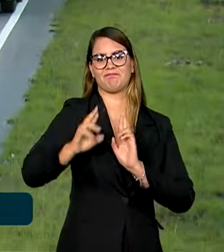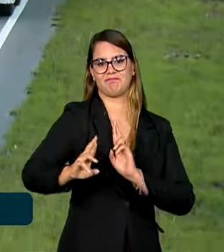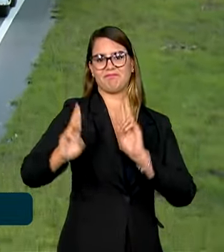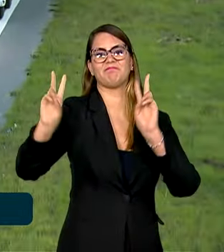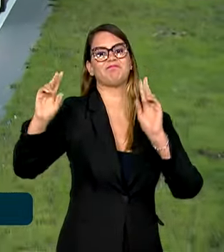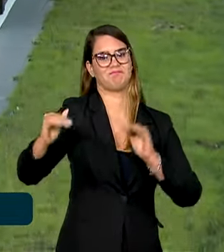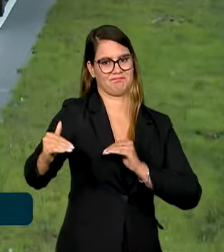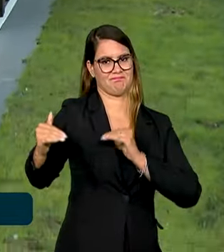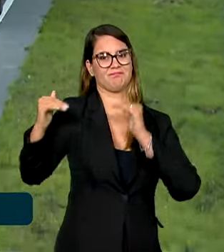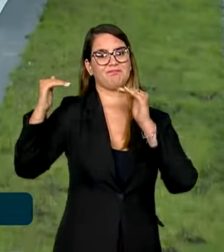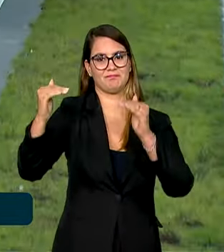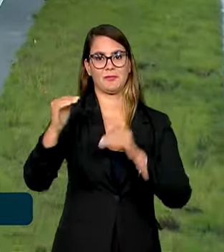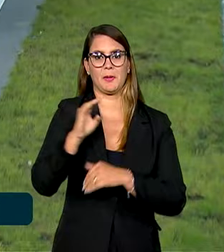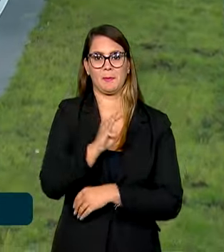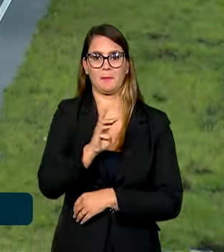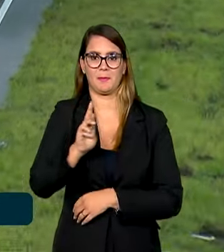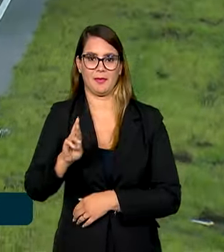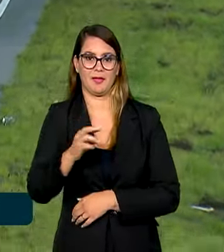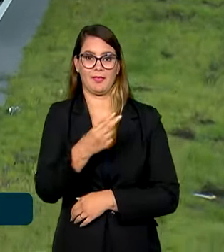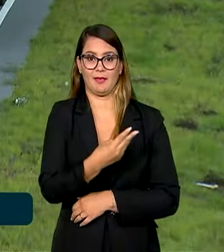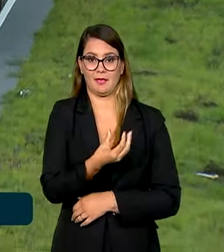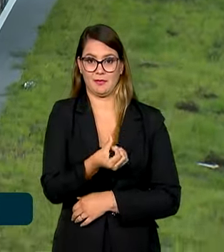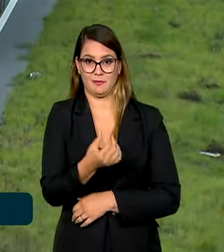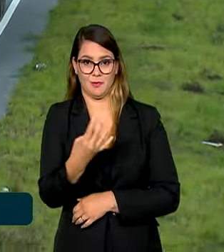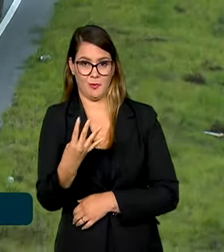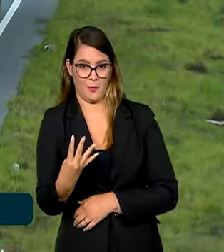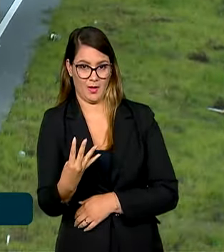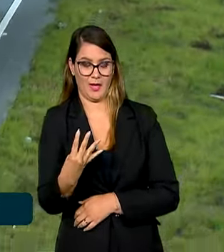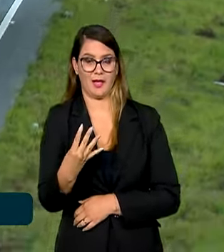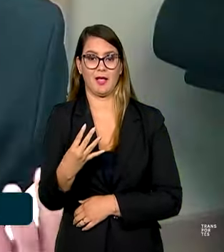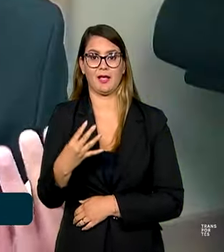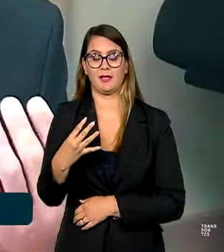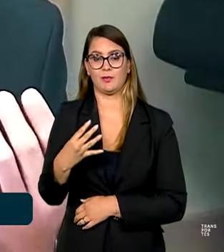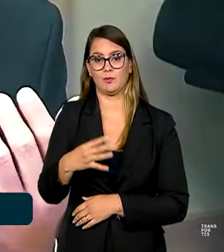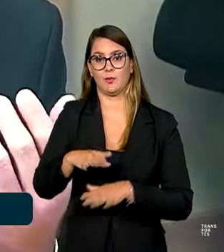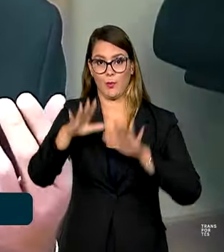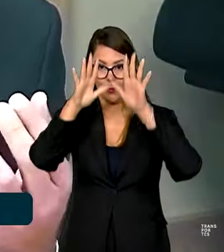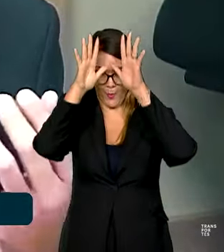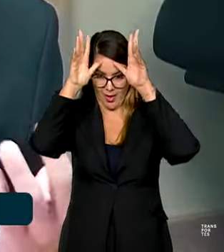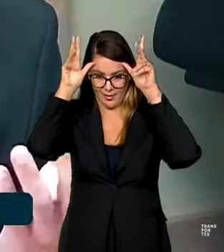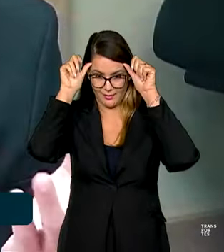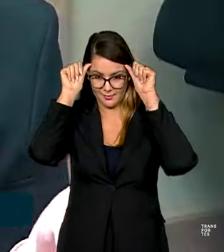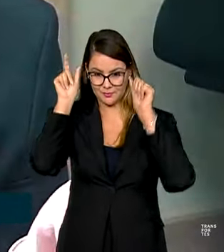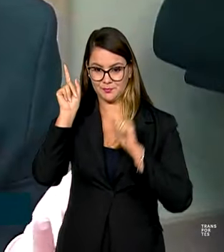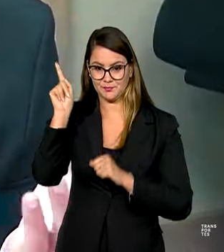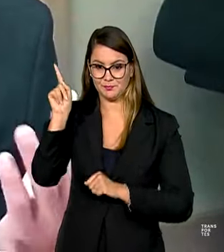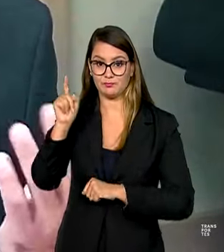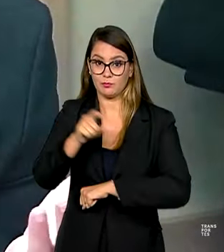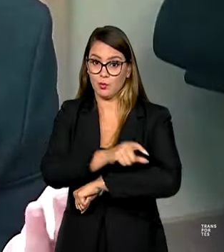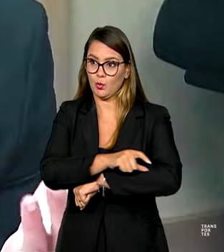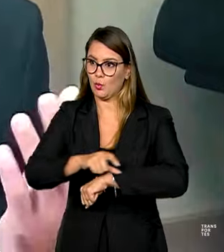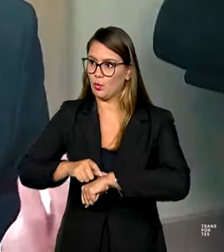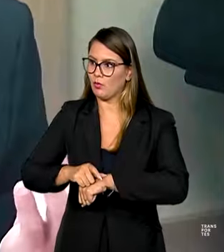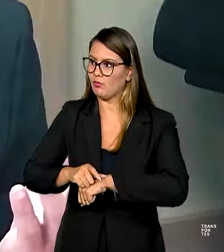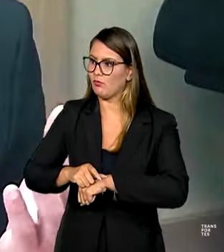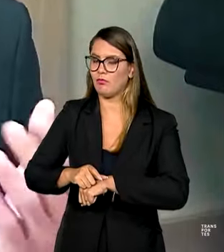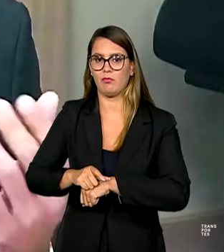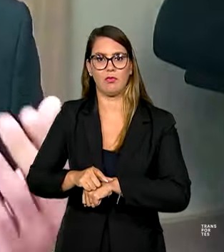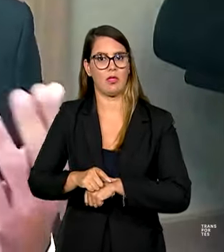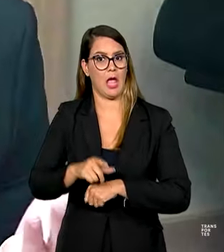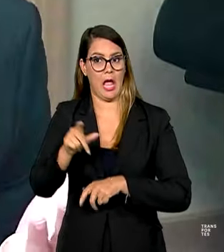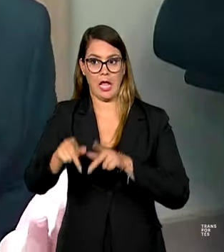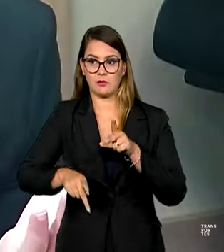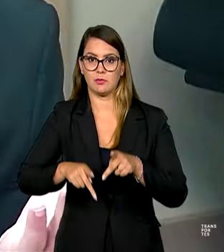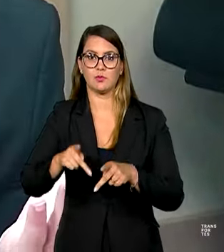pessoas, como os da BR-364 no Acre. É uma rodovia que, quando a gente chegou aqui, a população do Acre gastava